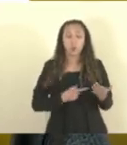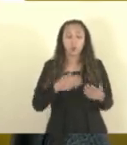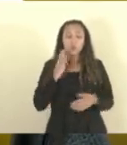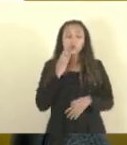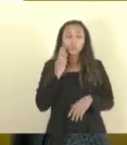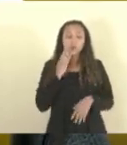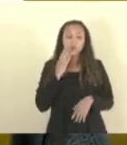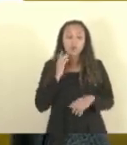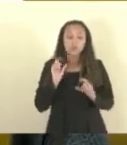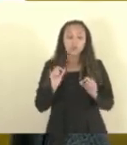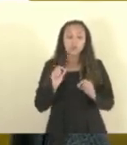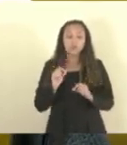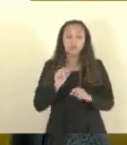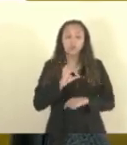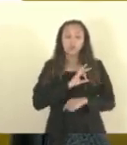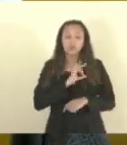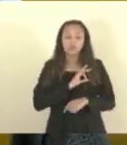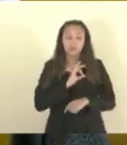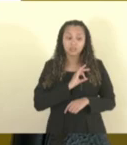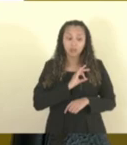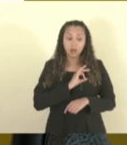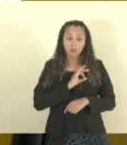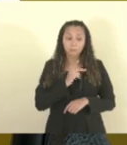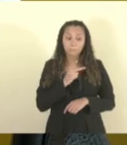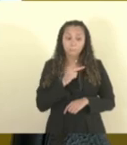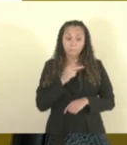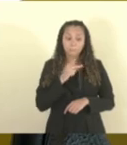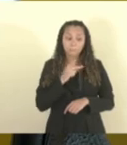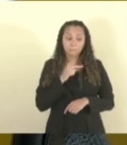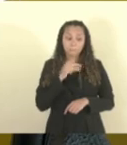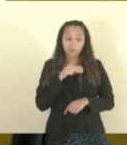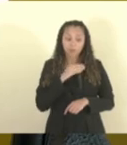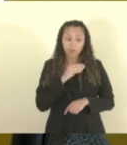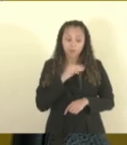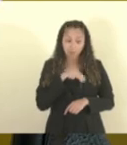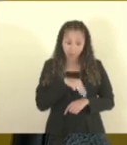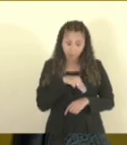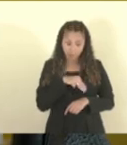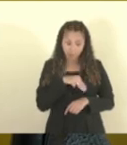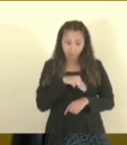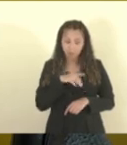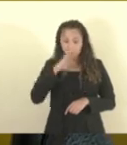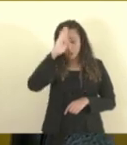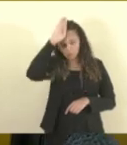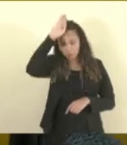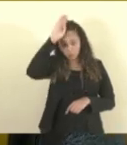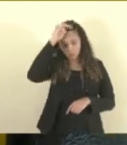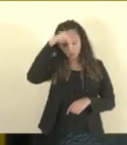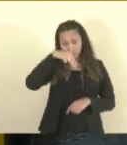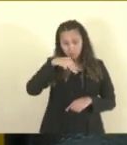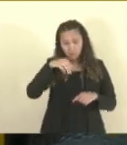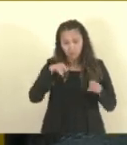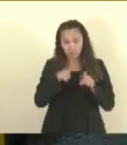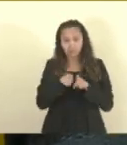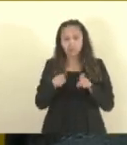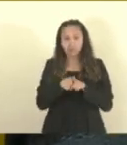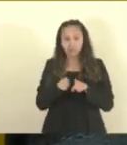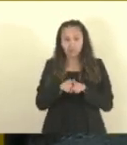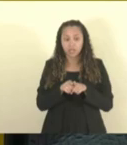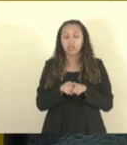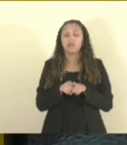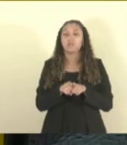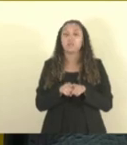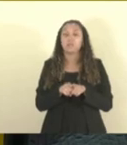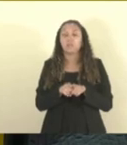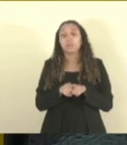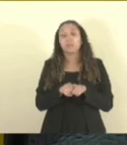os policiais militares, bombeiros militares, eles executam a função de pregoeiros e também componentes